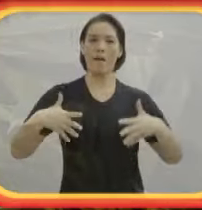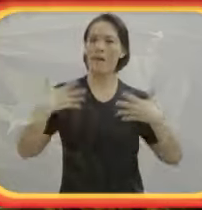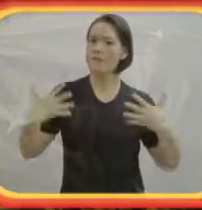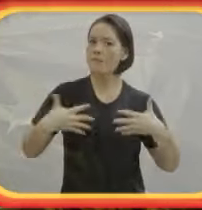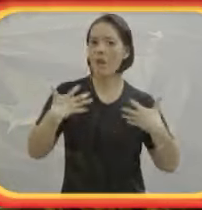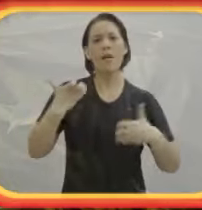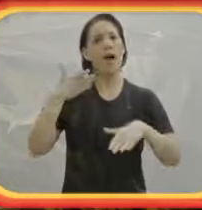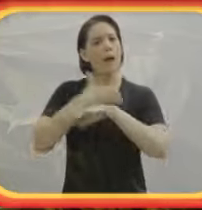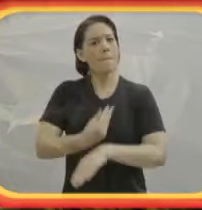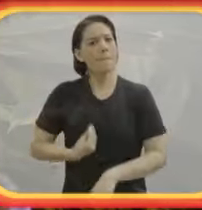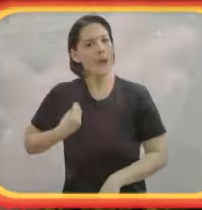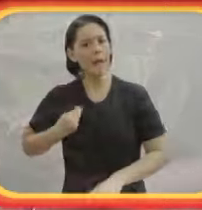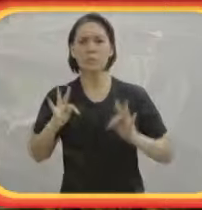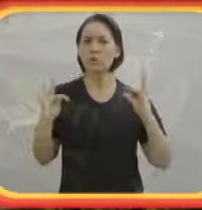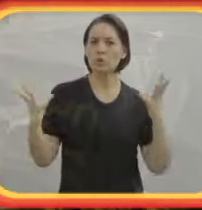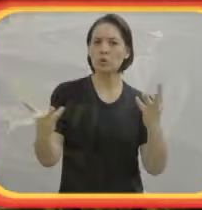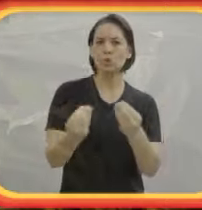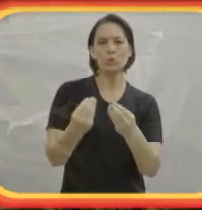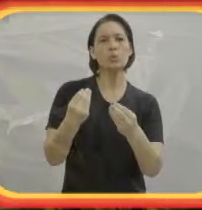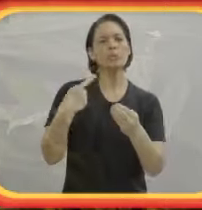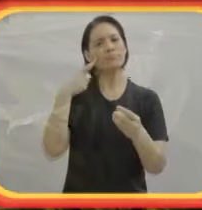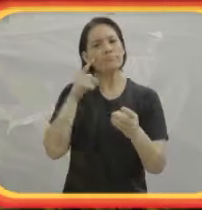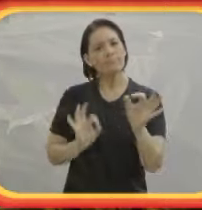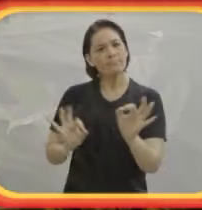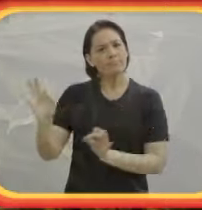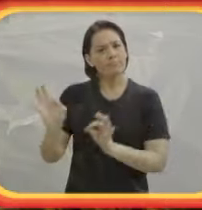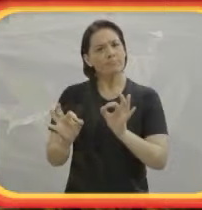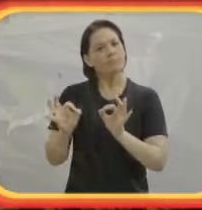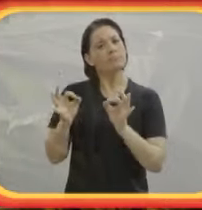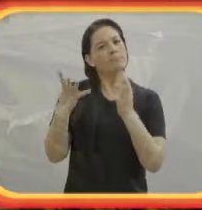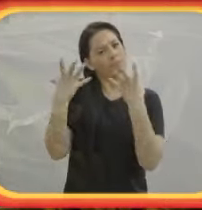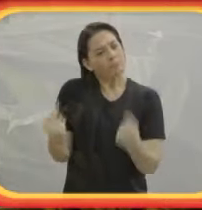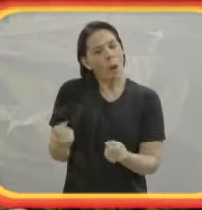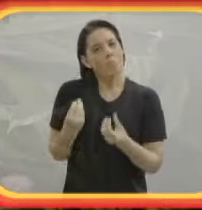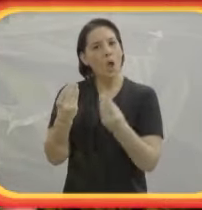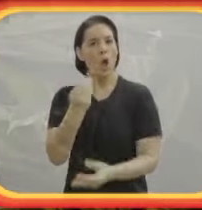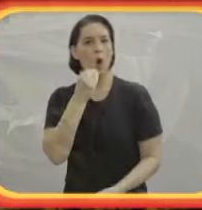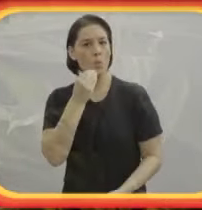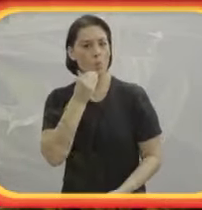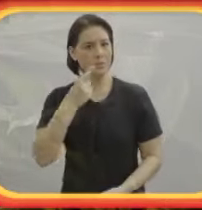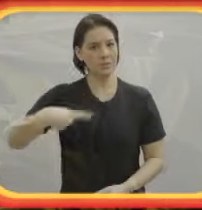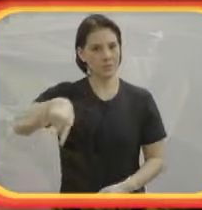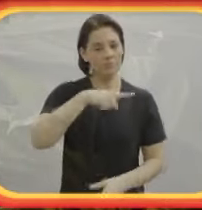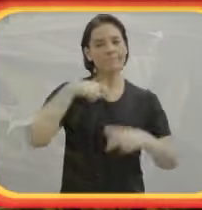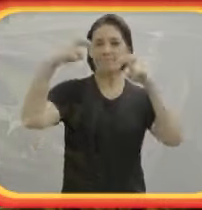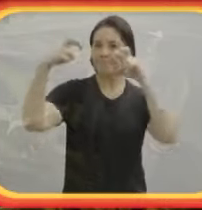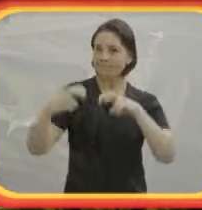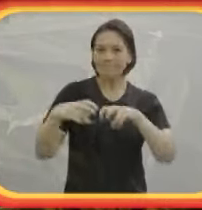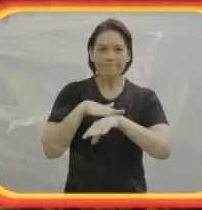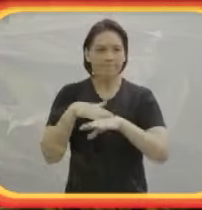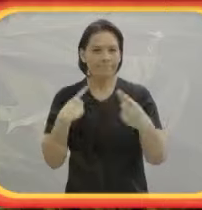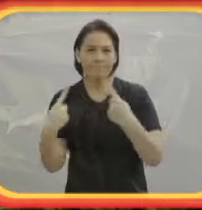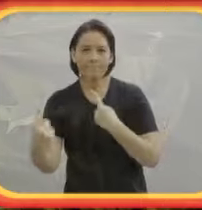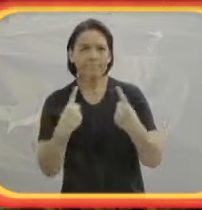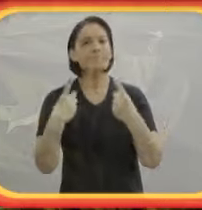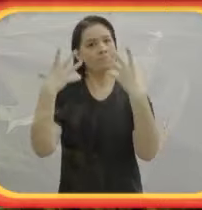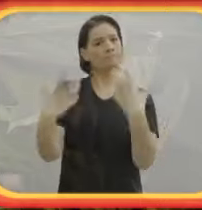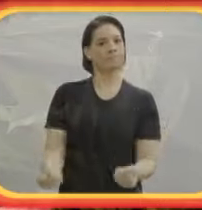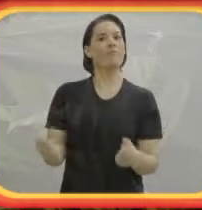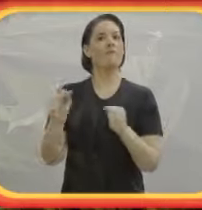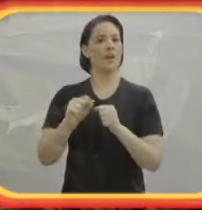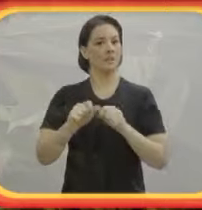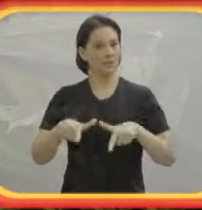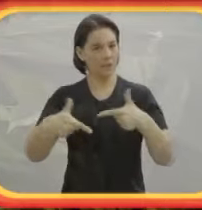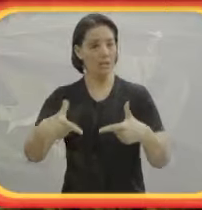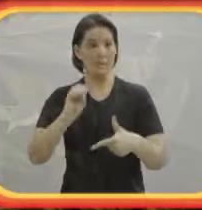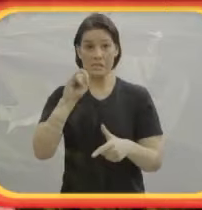voluntário que era muito animado, que queria participar de tudo. A falou, poxa, a não vai dar oportunidade. Aí a gente sentou e falou, não, vamos fazer, a gente não é